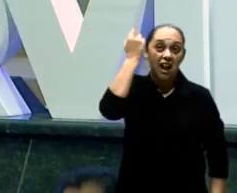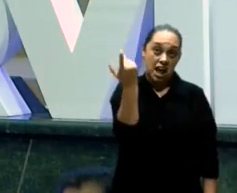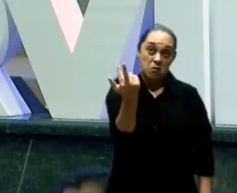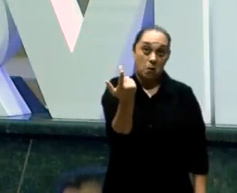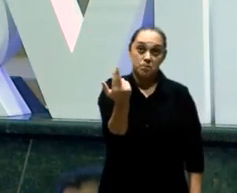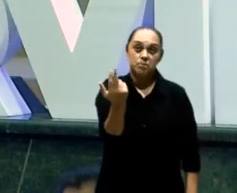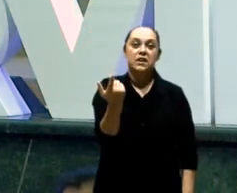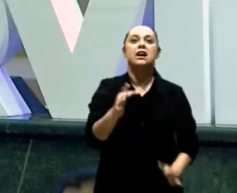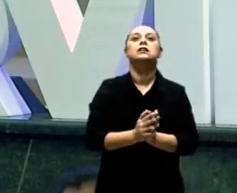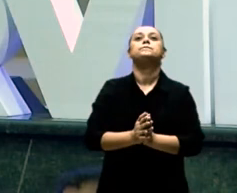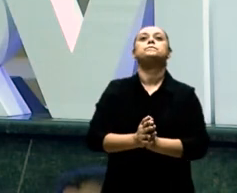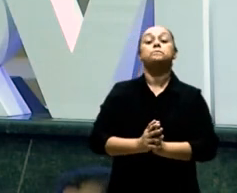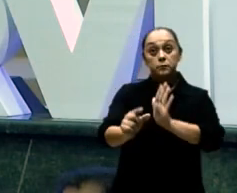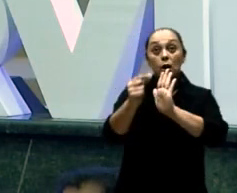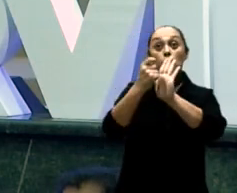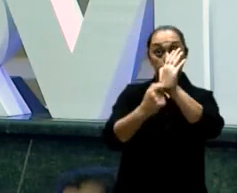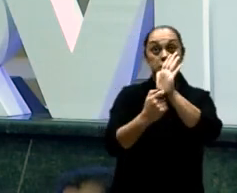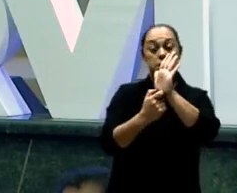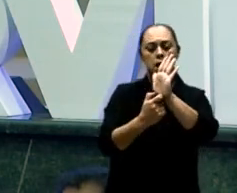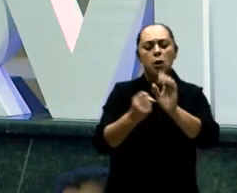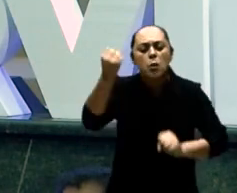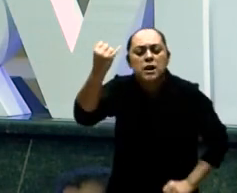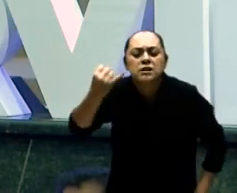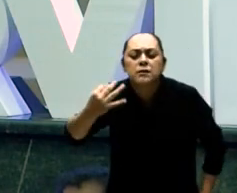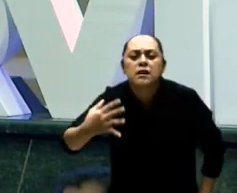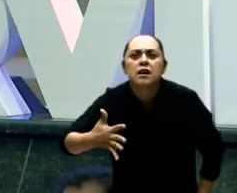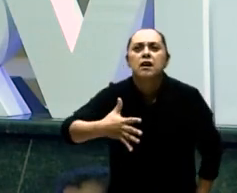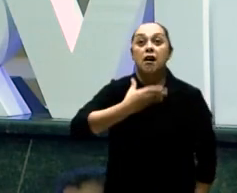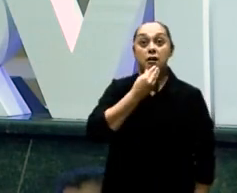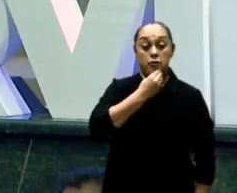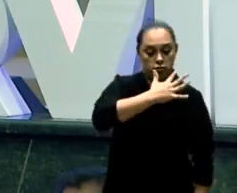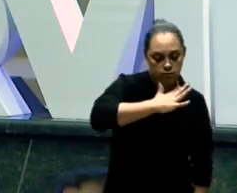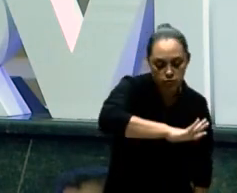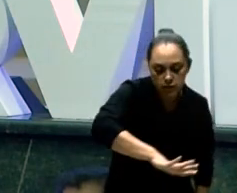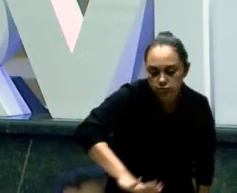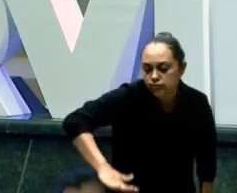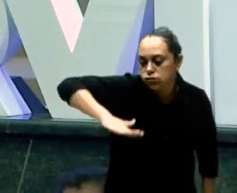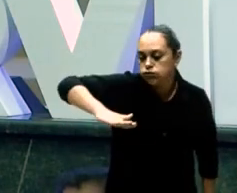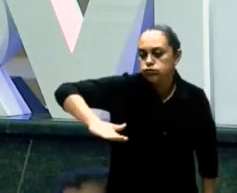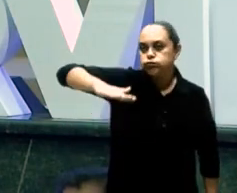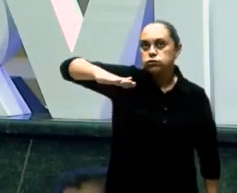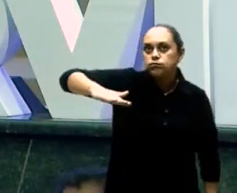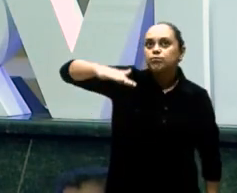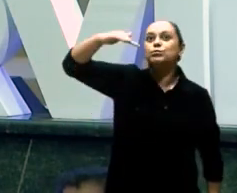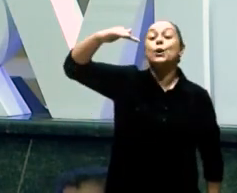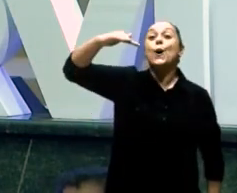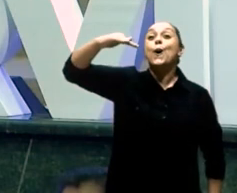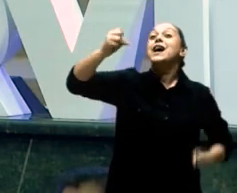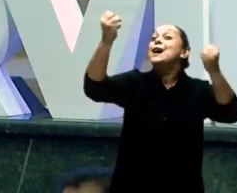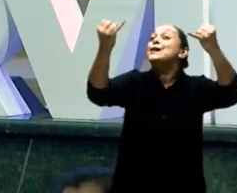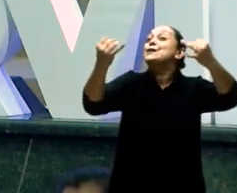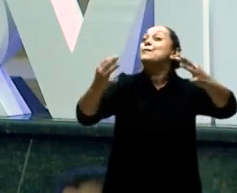Aqui que diz E cresceram Os meninos Estava querendo dizer E eles se tornaram Adolescentes